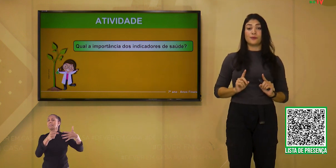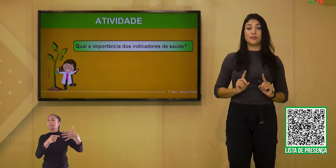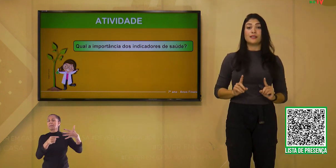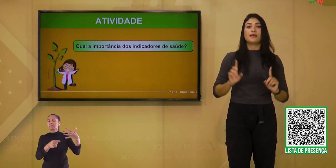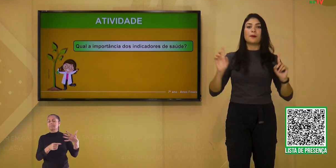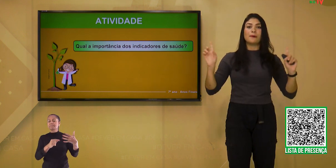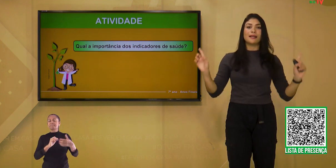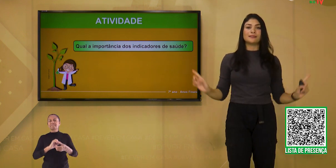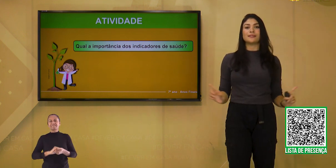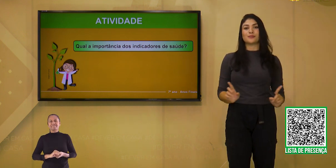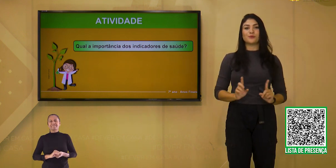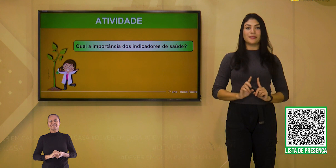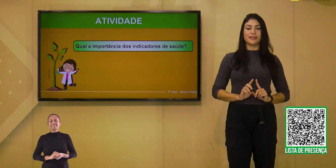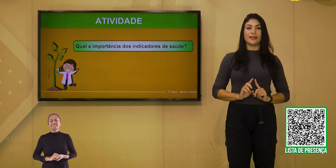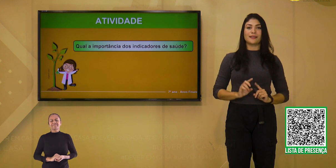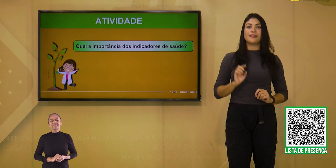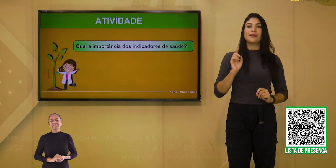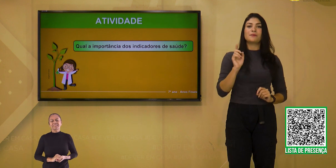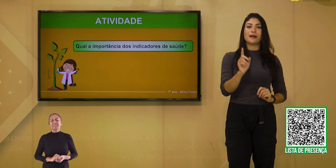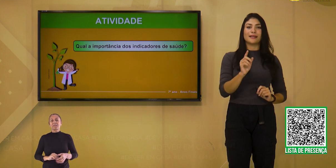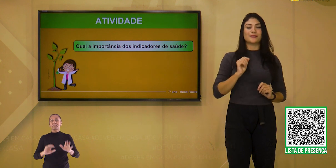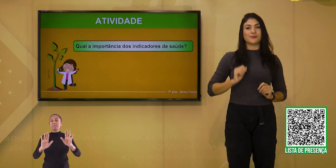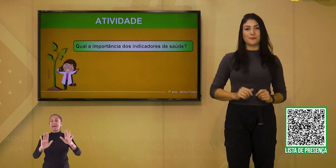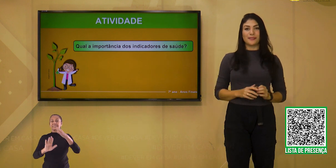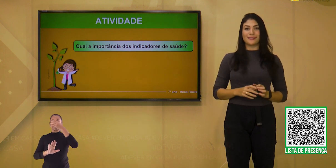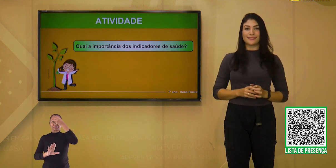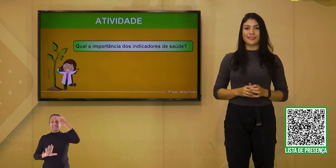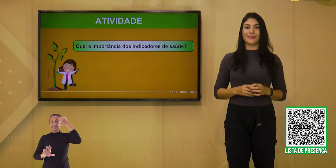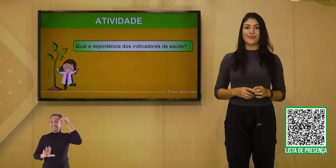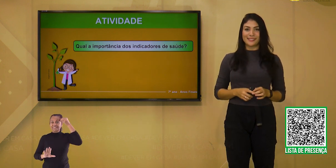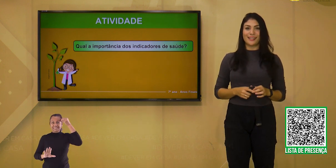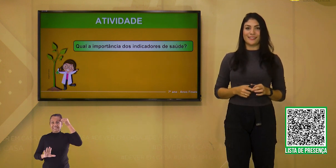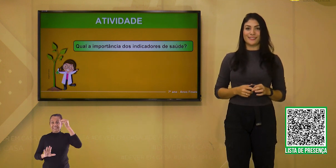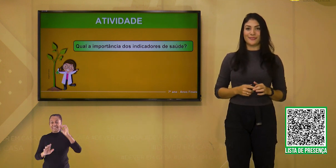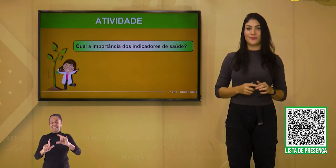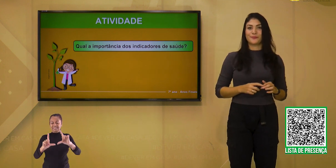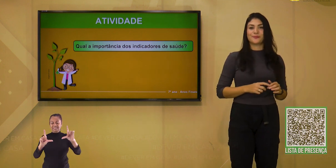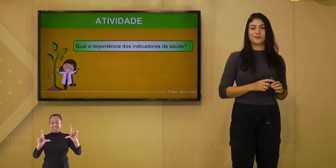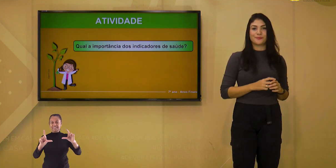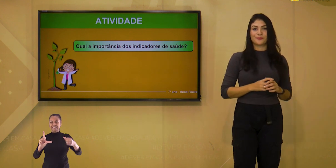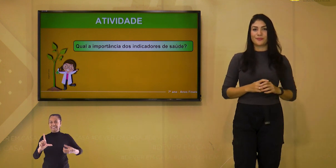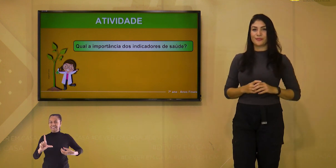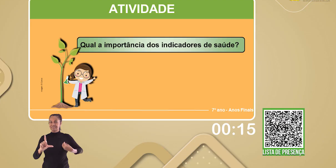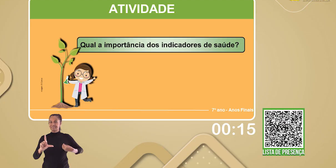QR Code que aparece na sua tela e marque a sua presença aqui com a gente.